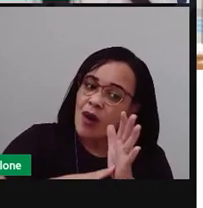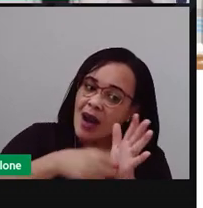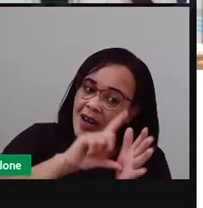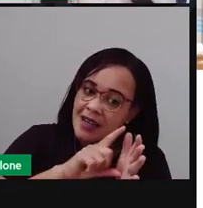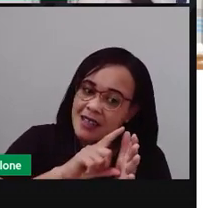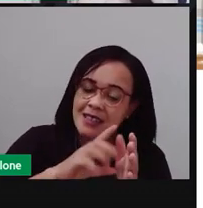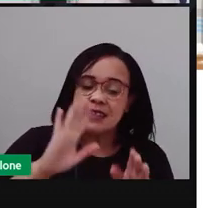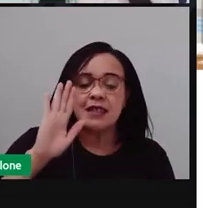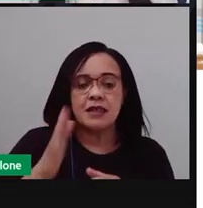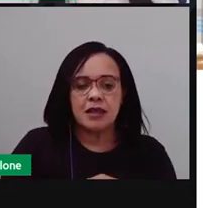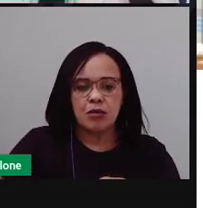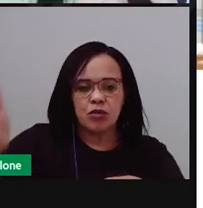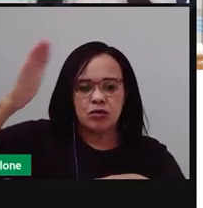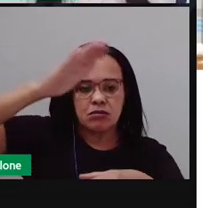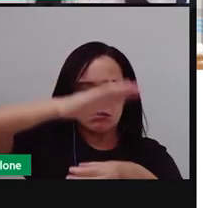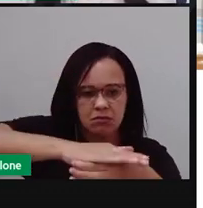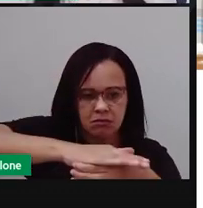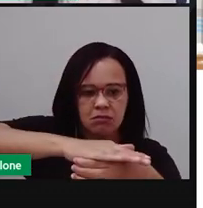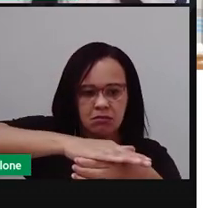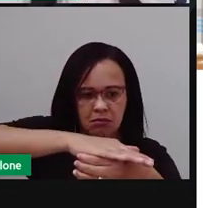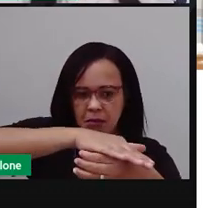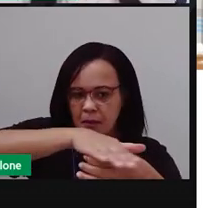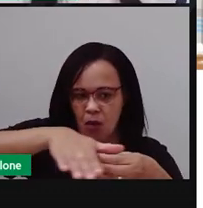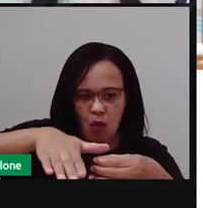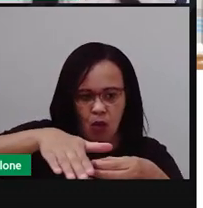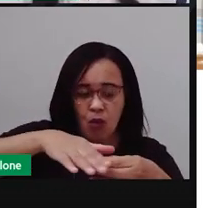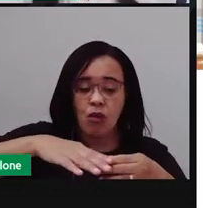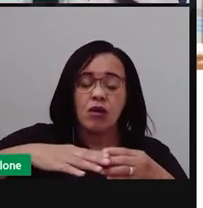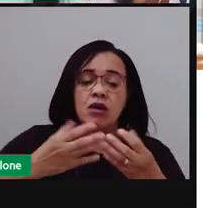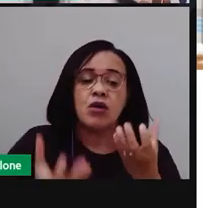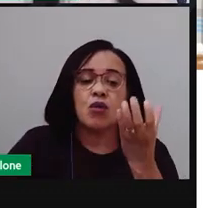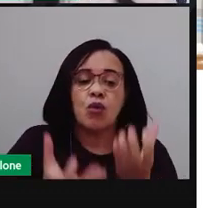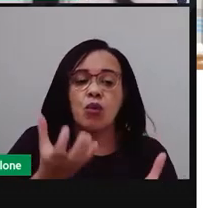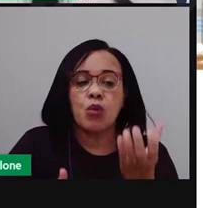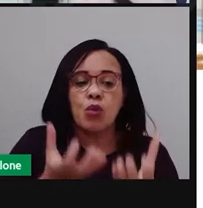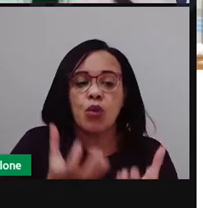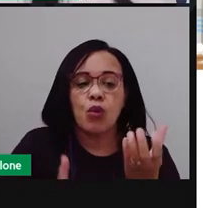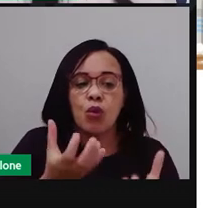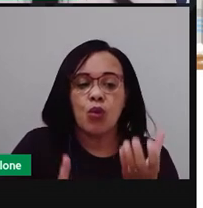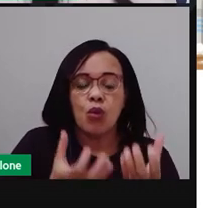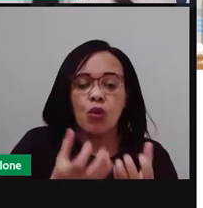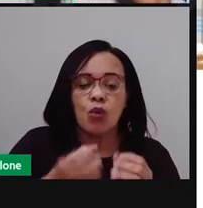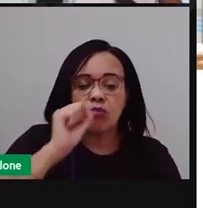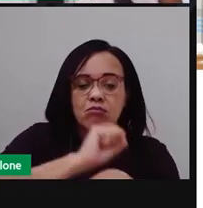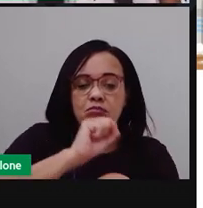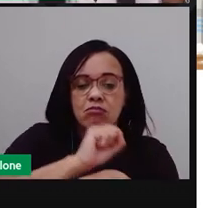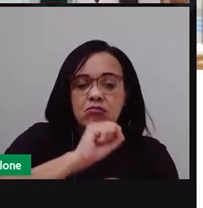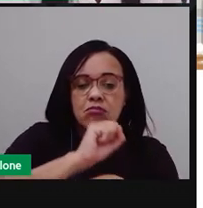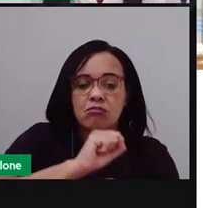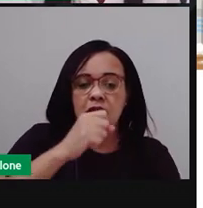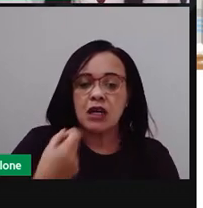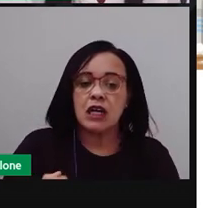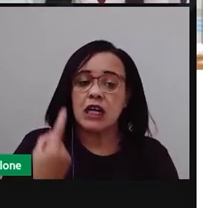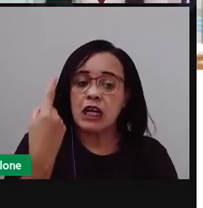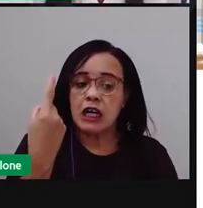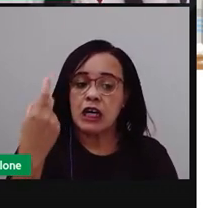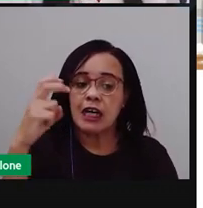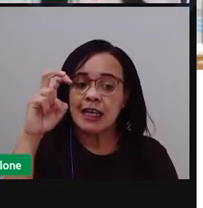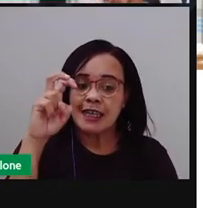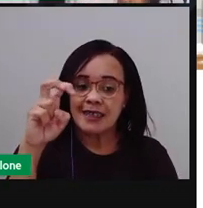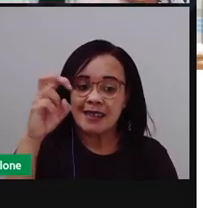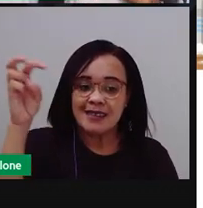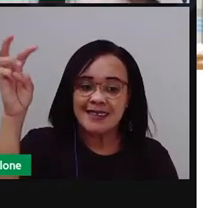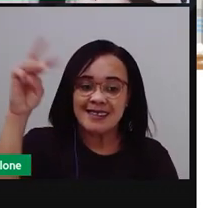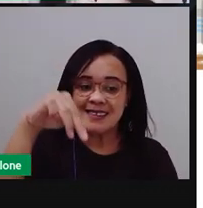Tampe e leve ao fogo médio por cerca de 15 minutos. Olha o tempo aí de novo.